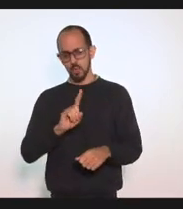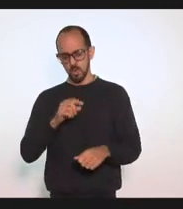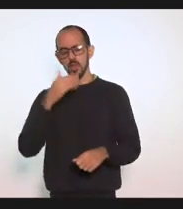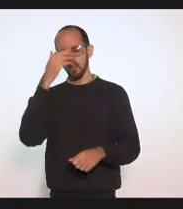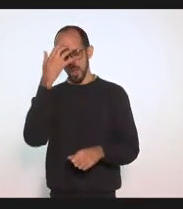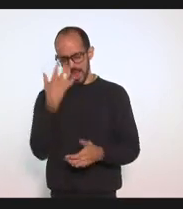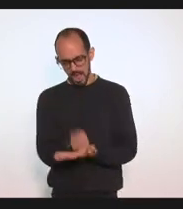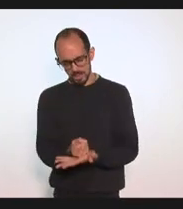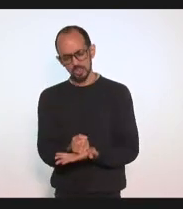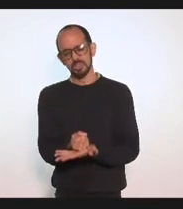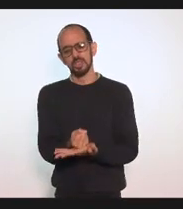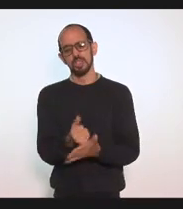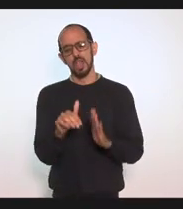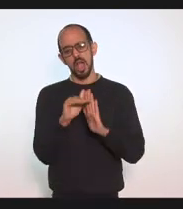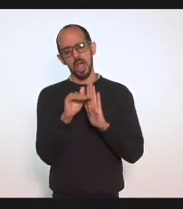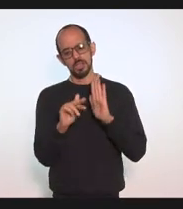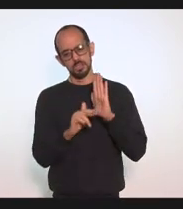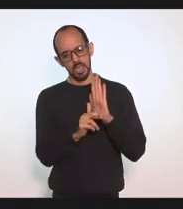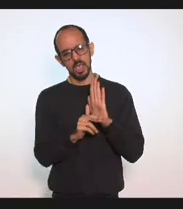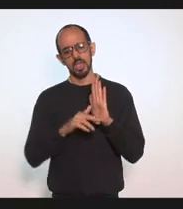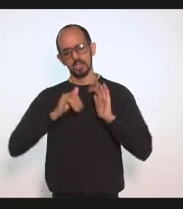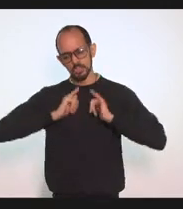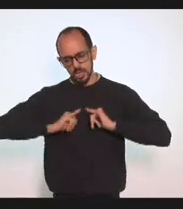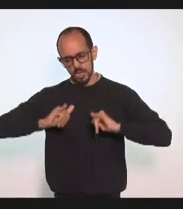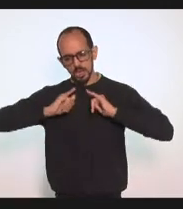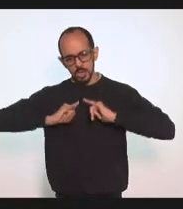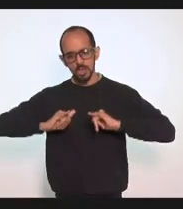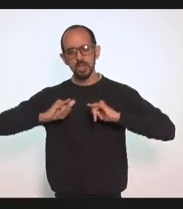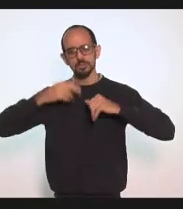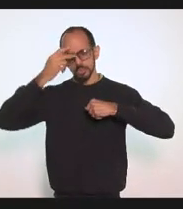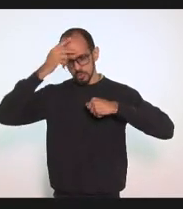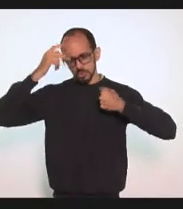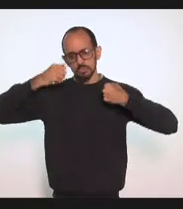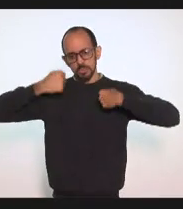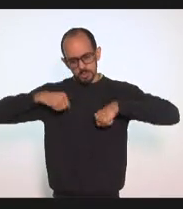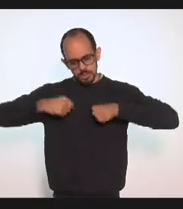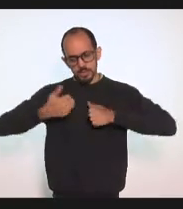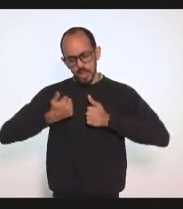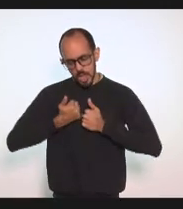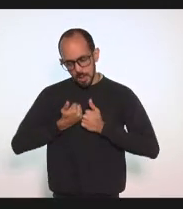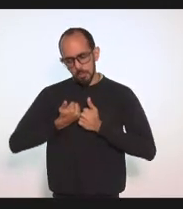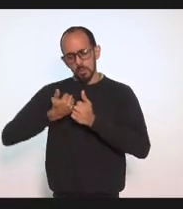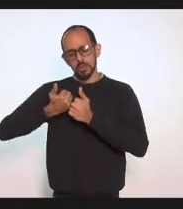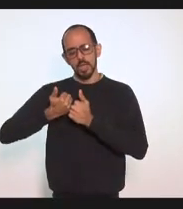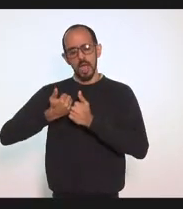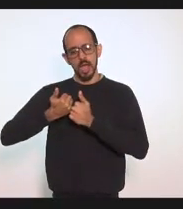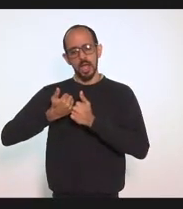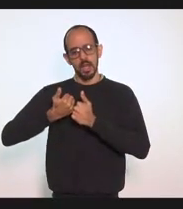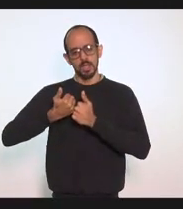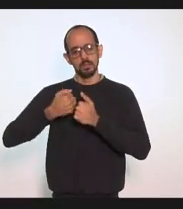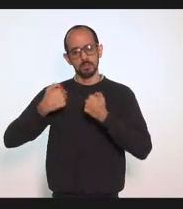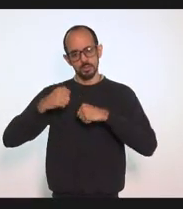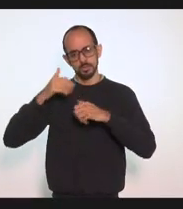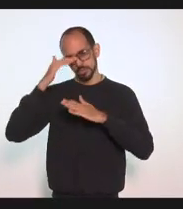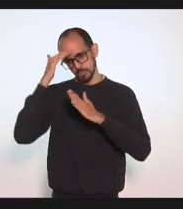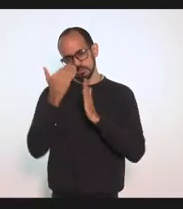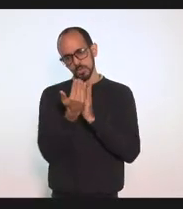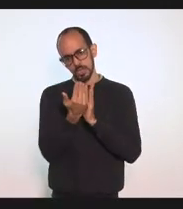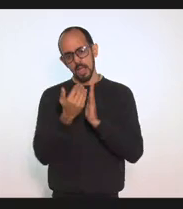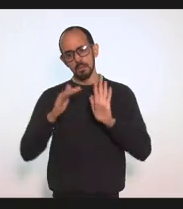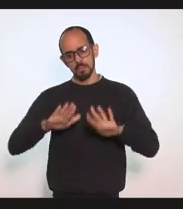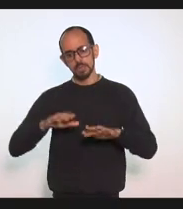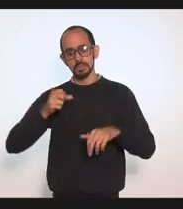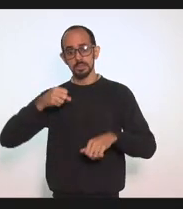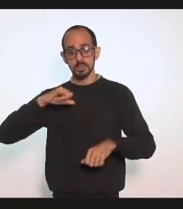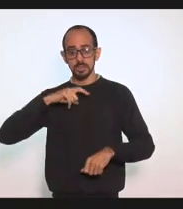as apoio e faço campanhas para que as pessoas as apoiem, cumpram, mas se há algumas